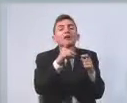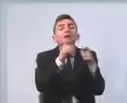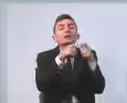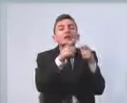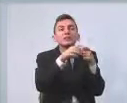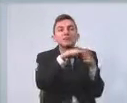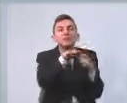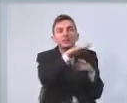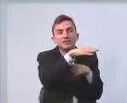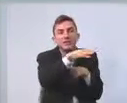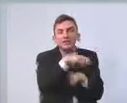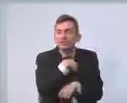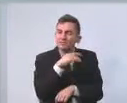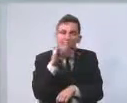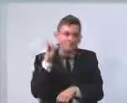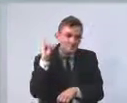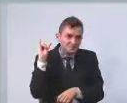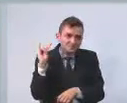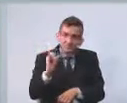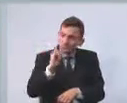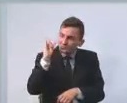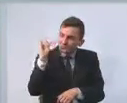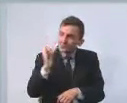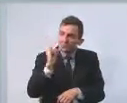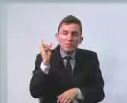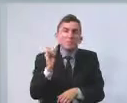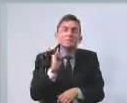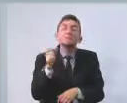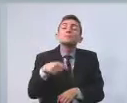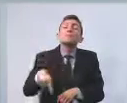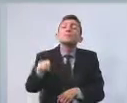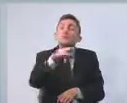que é muito importante para que a gente